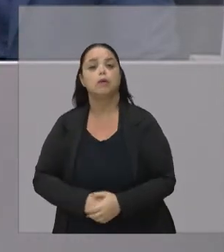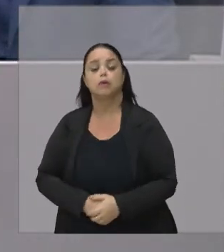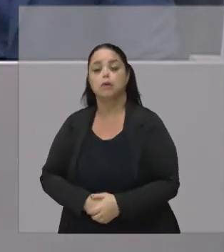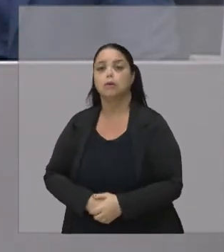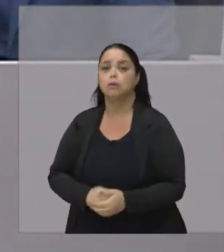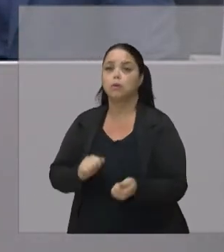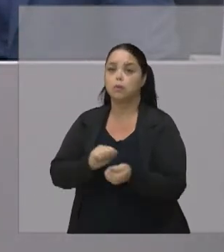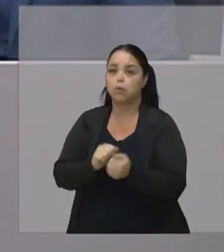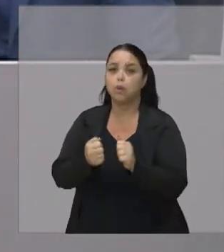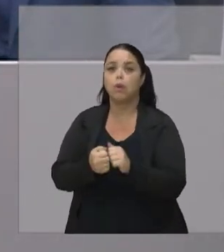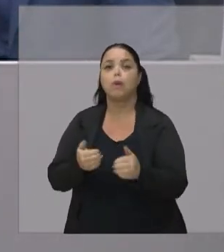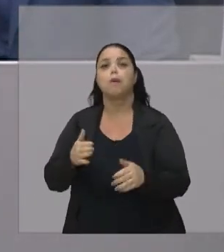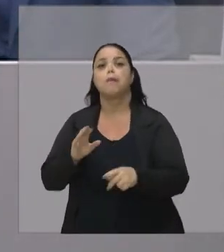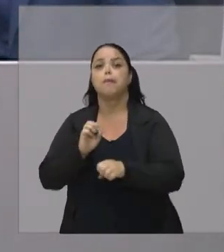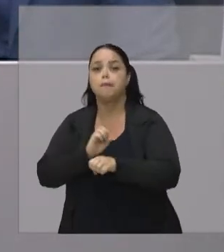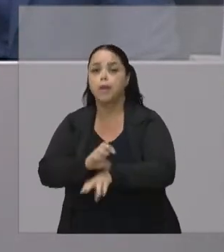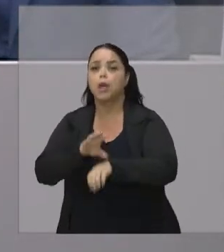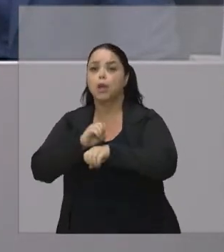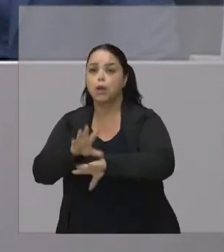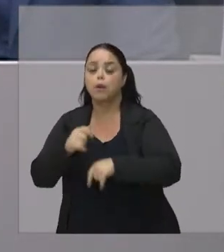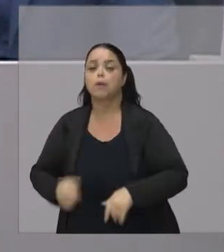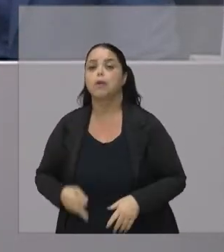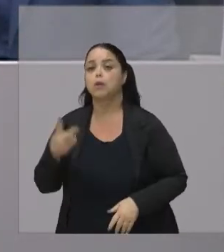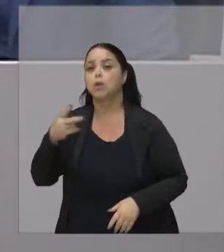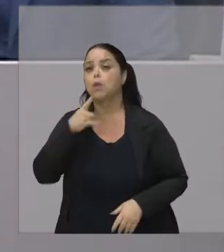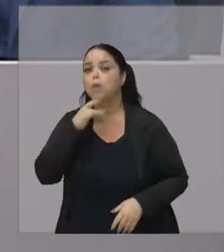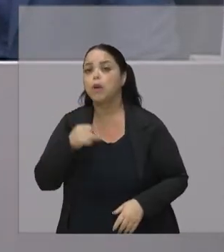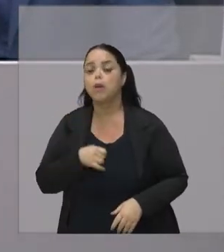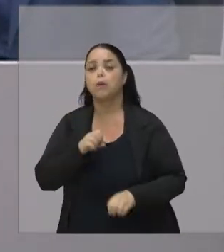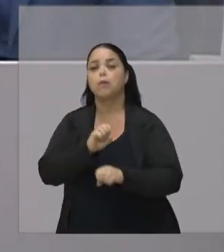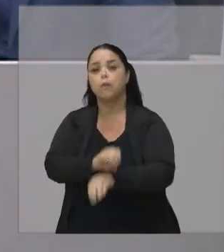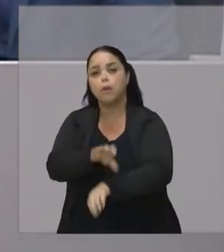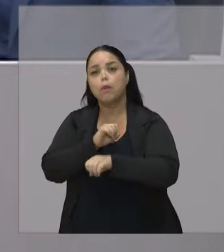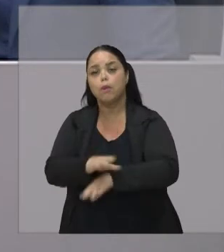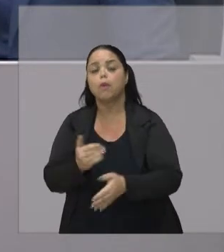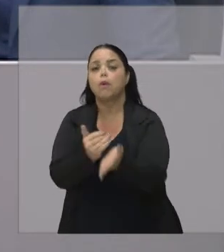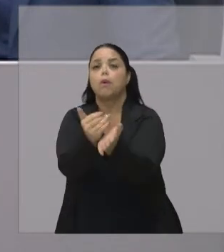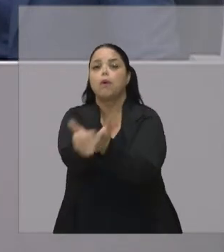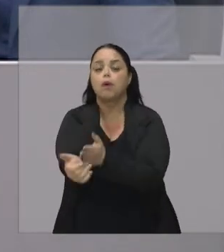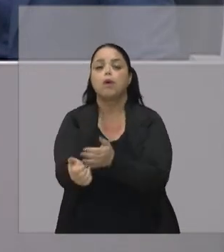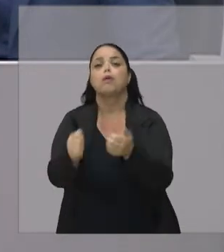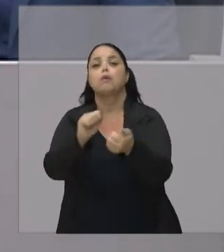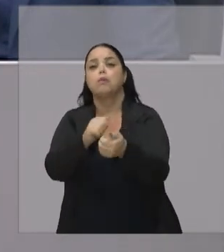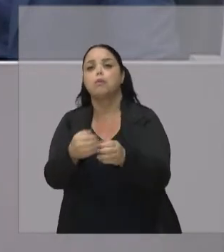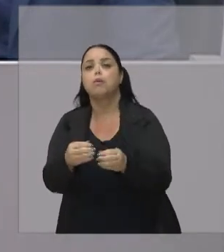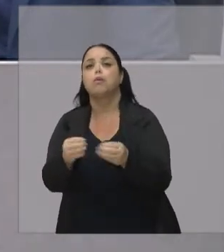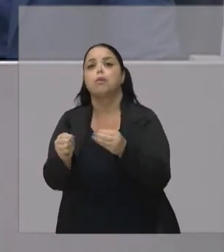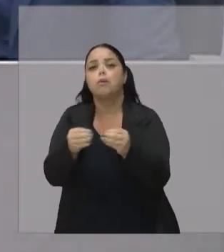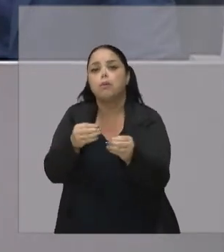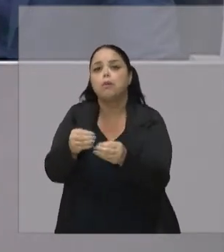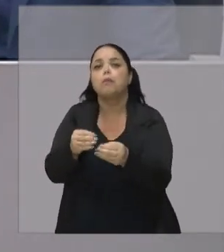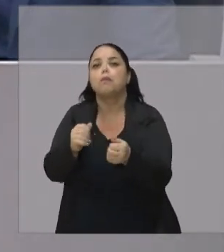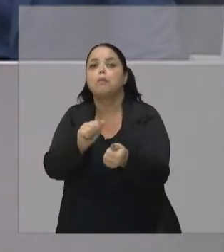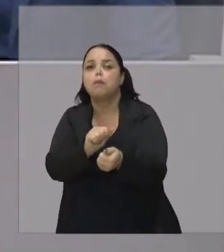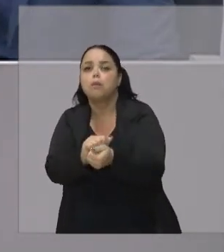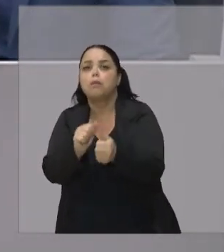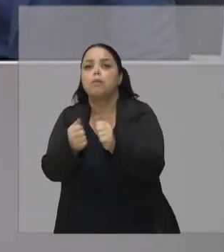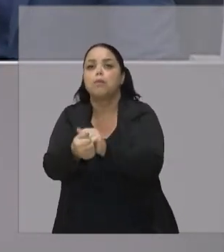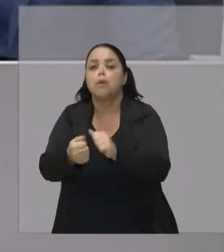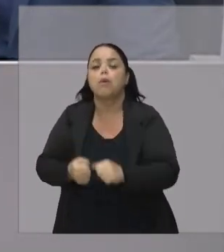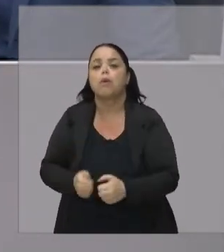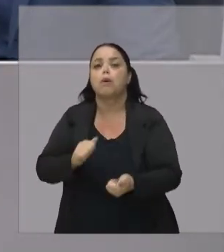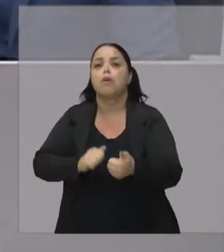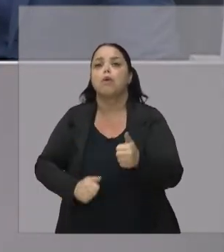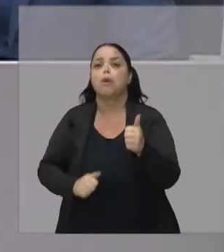moldando Que é meu segundo pai Professor Marcelo Mata E ali eu comecei A me moldar Ao esporte É uma ferramenta